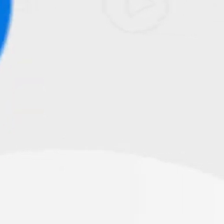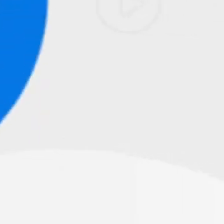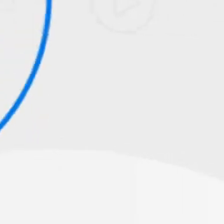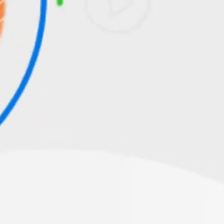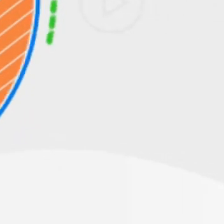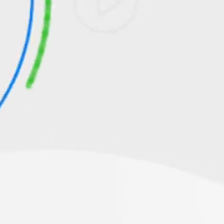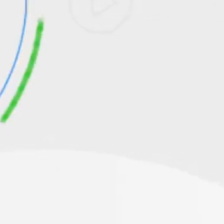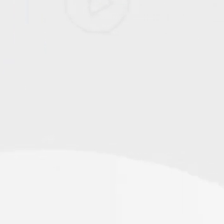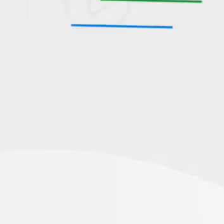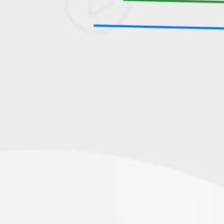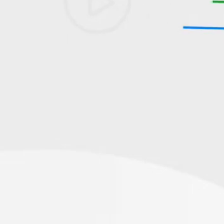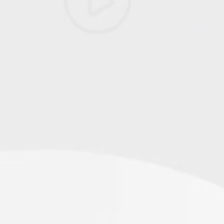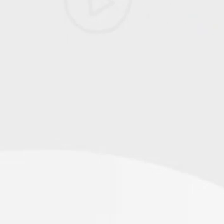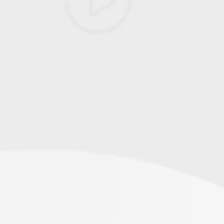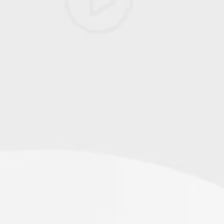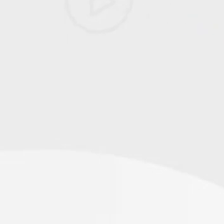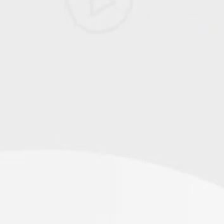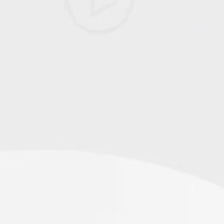Conceita